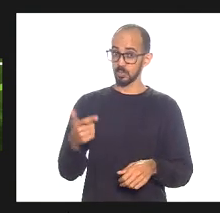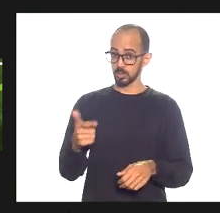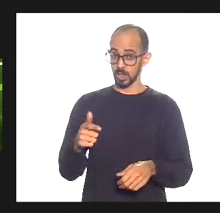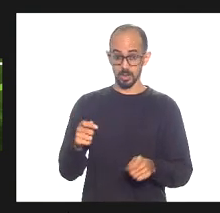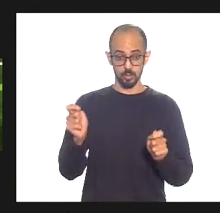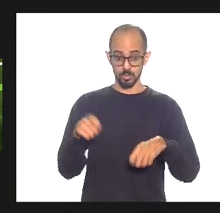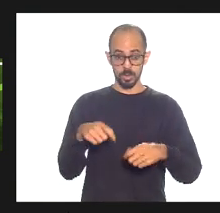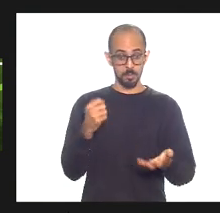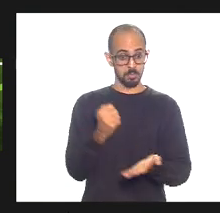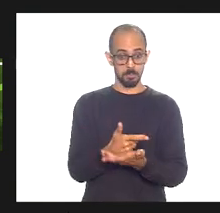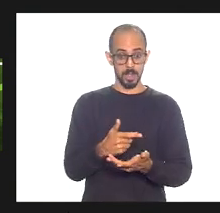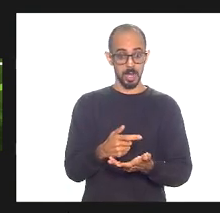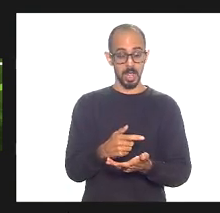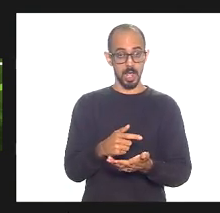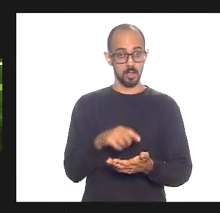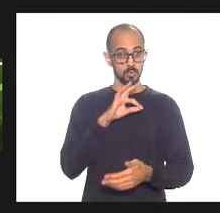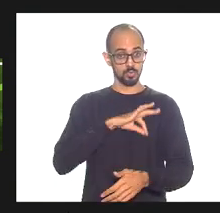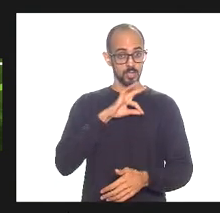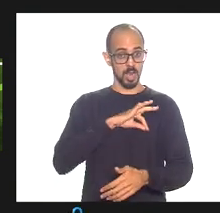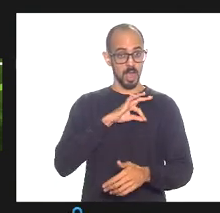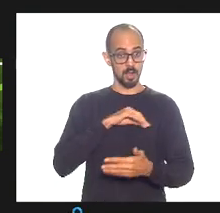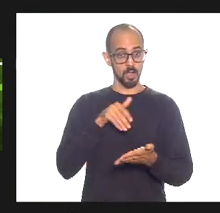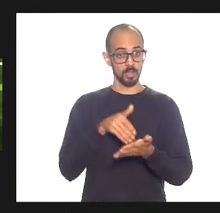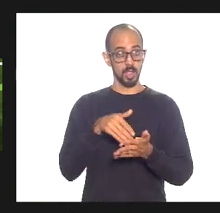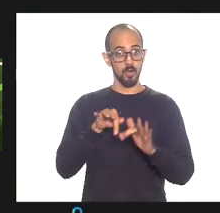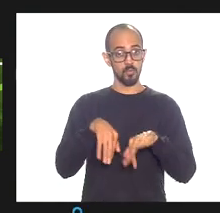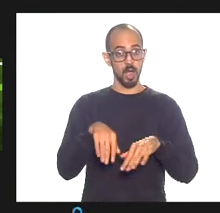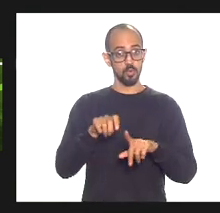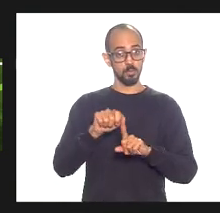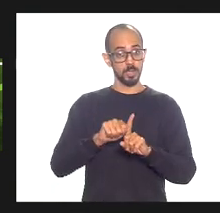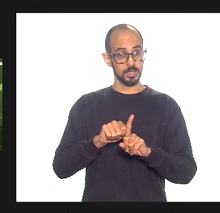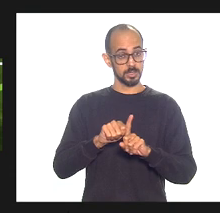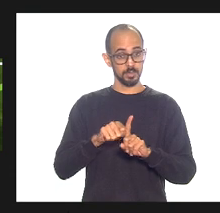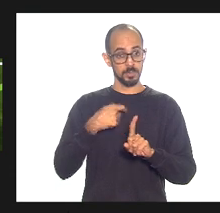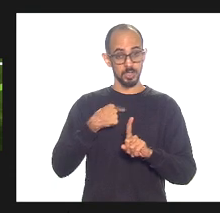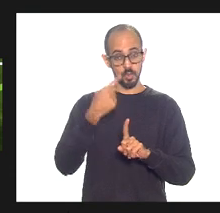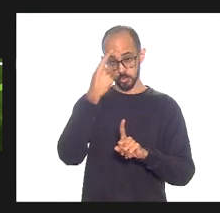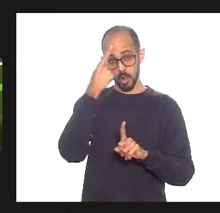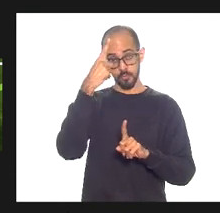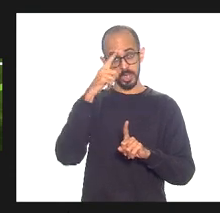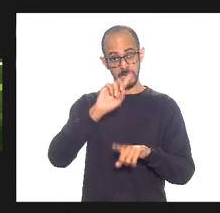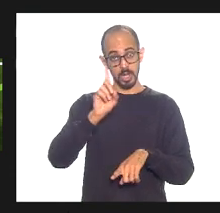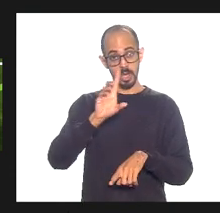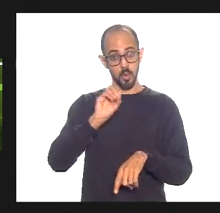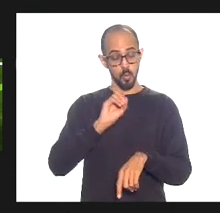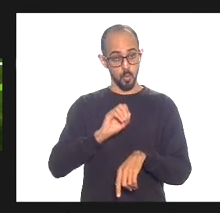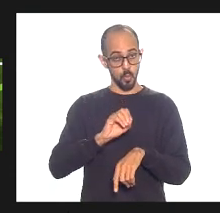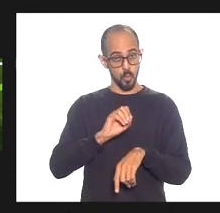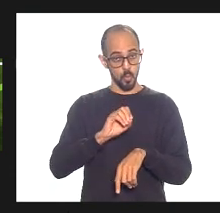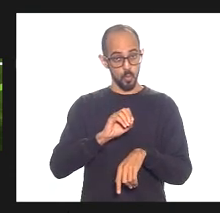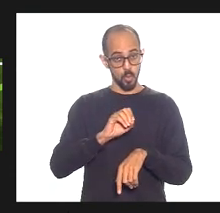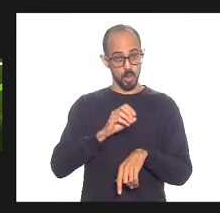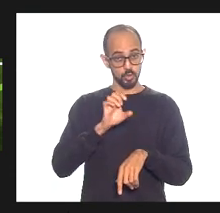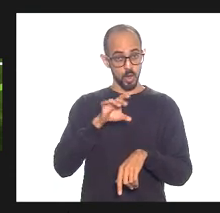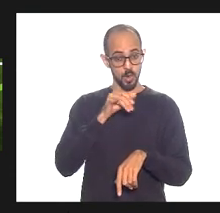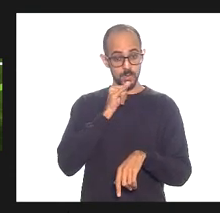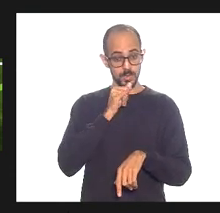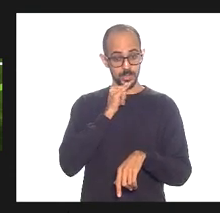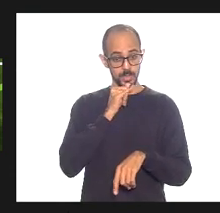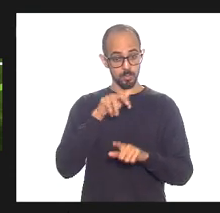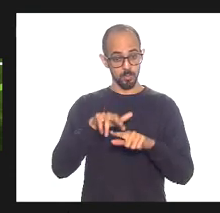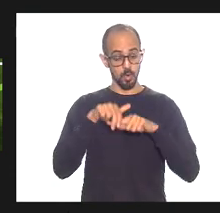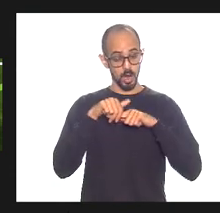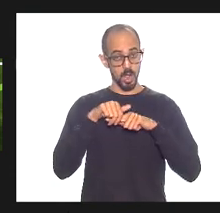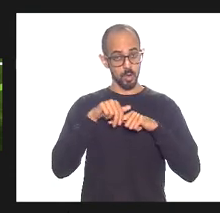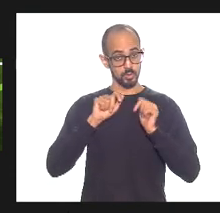até o final do mês salário mas eu não estou dizendo isso porque eu estou inventando vou dar um exemplo aqui claro só por causa do atraso